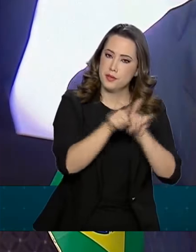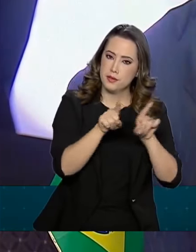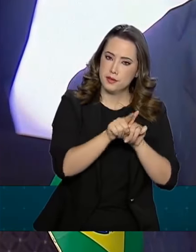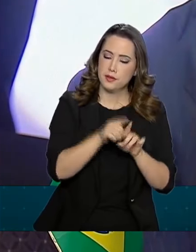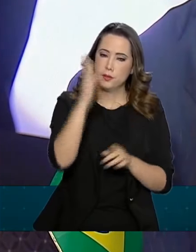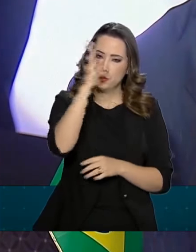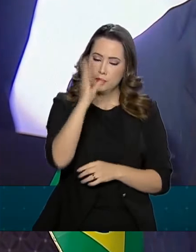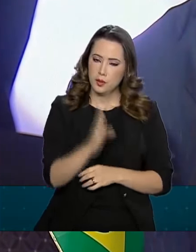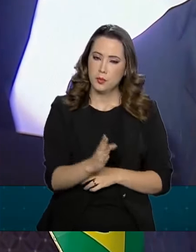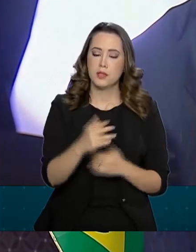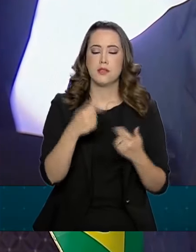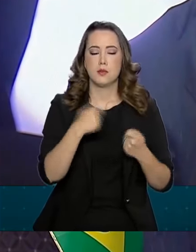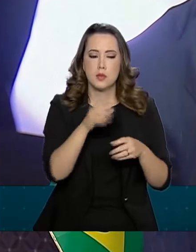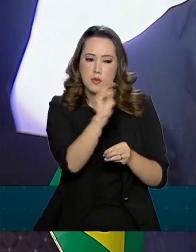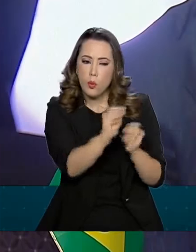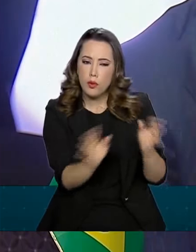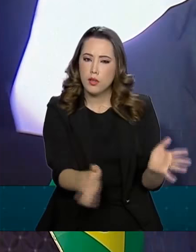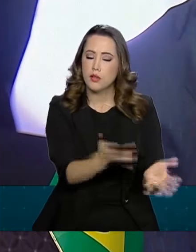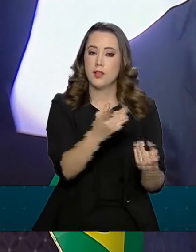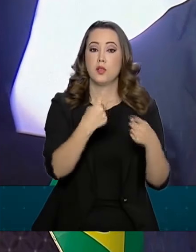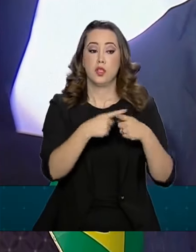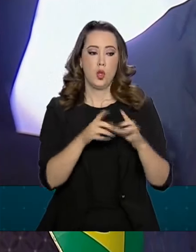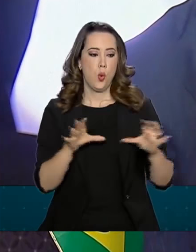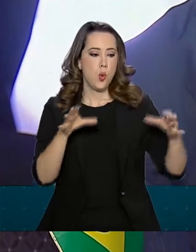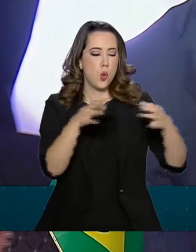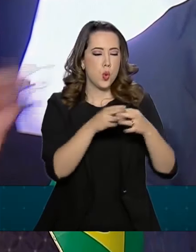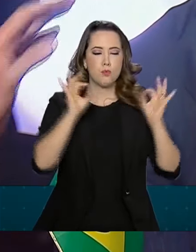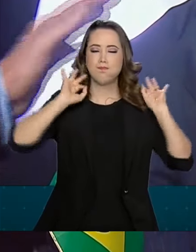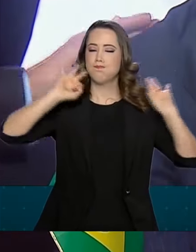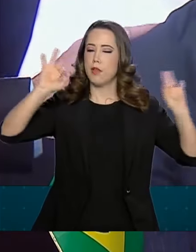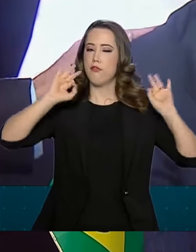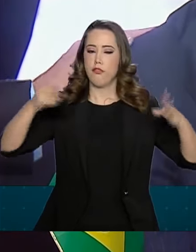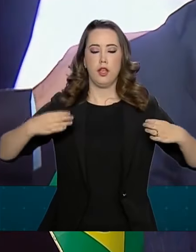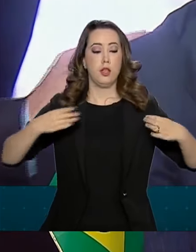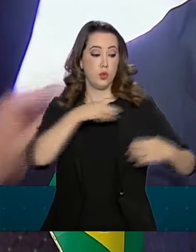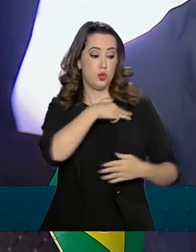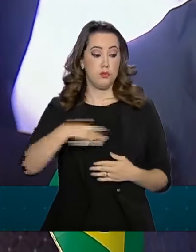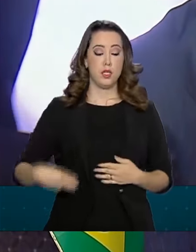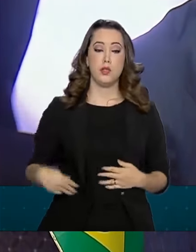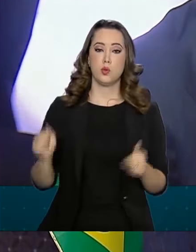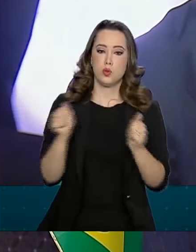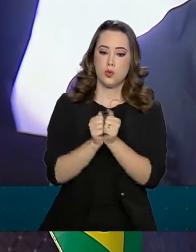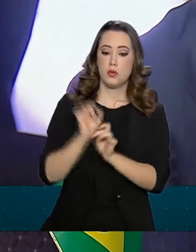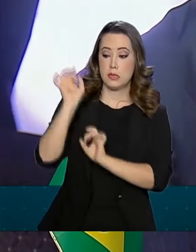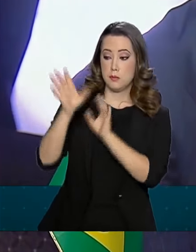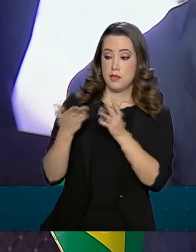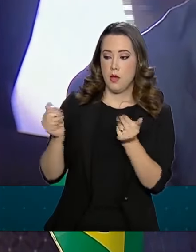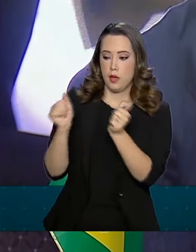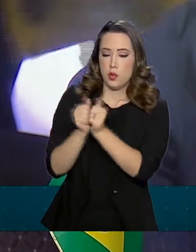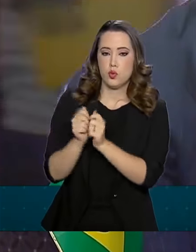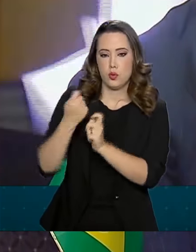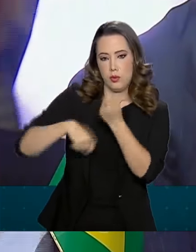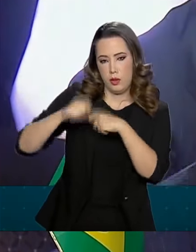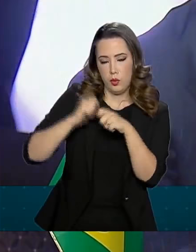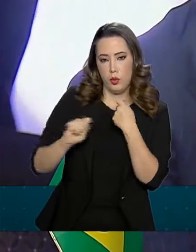ao time maravilhoso de ministros que eu tenho ao meu lado, em especial nessa área aqui, o nosso querido Paulo Guedes.